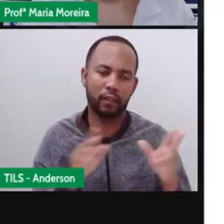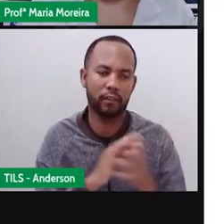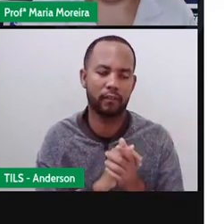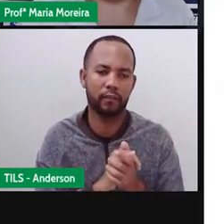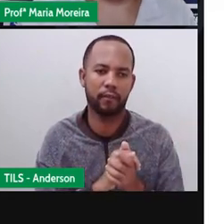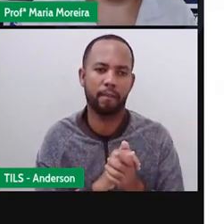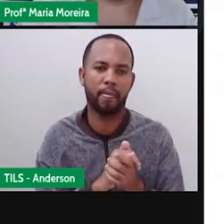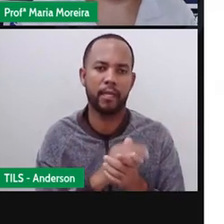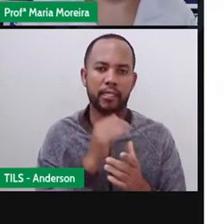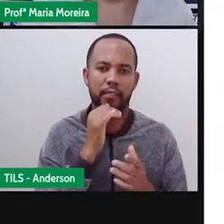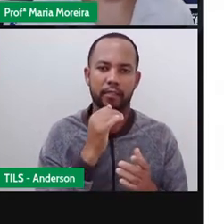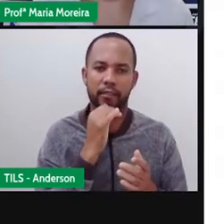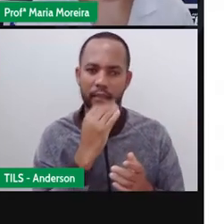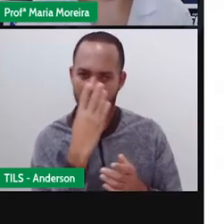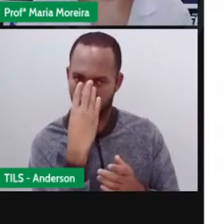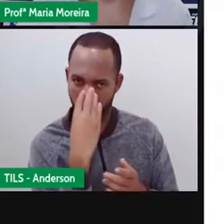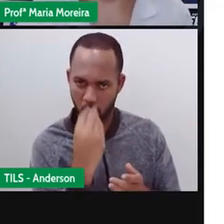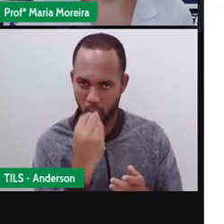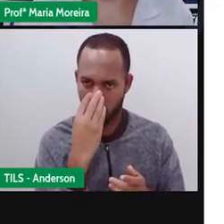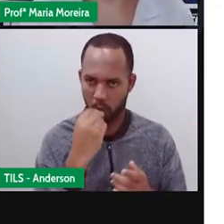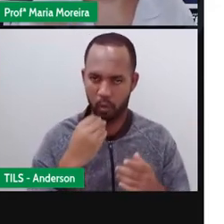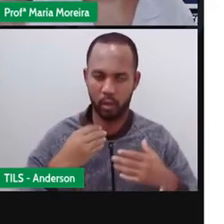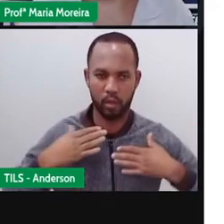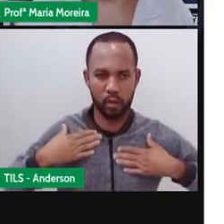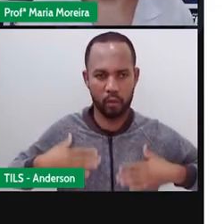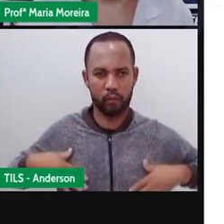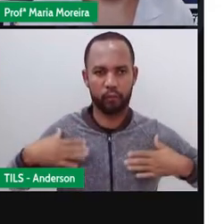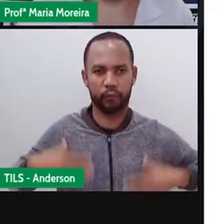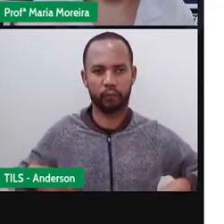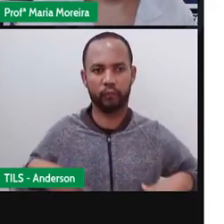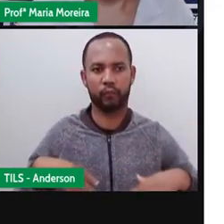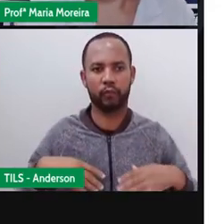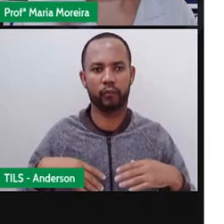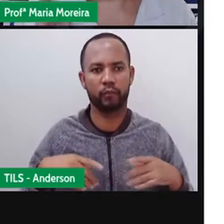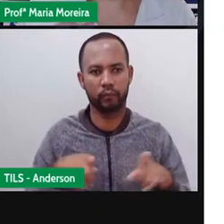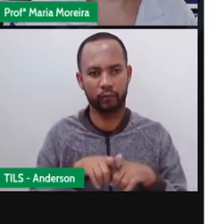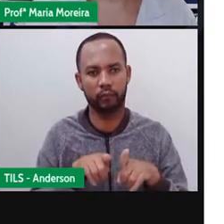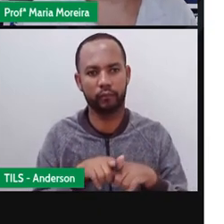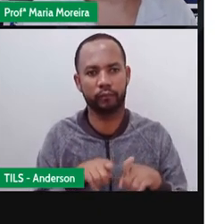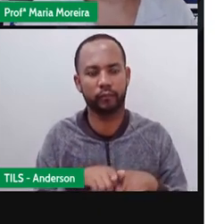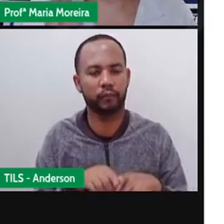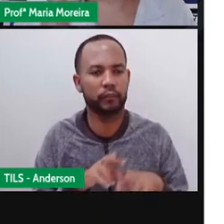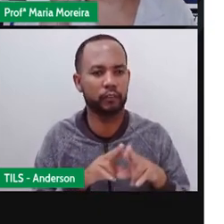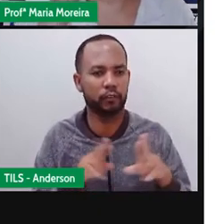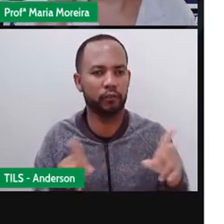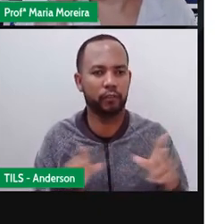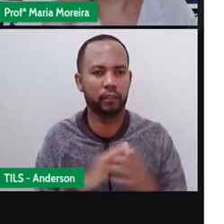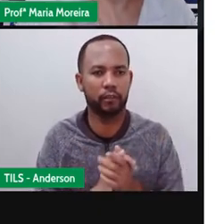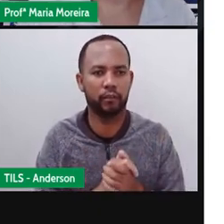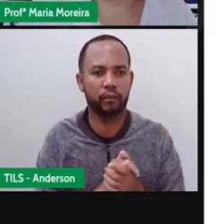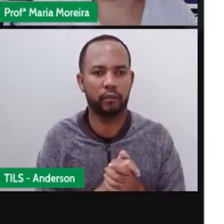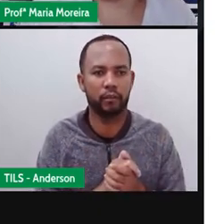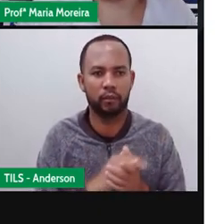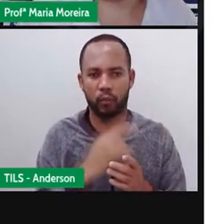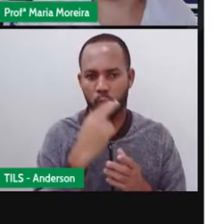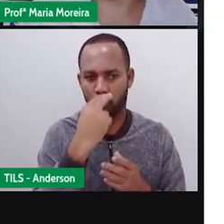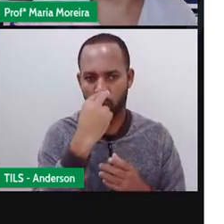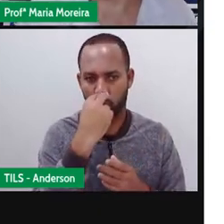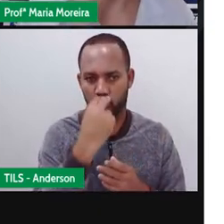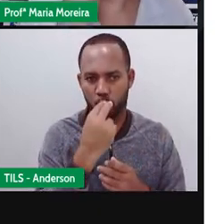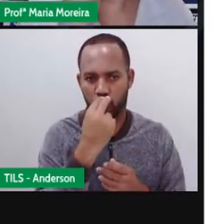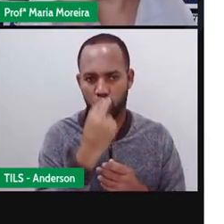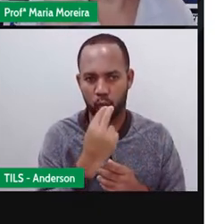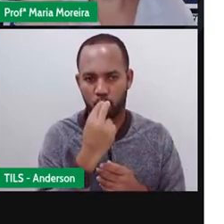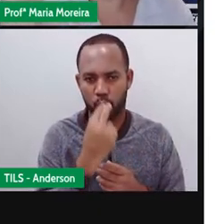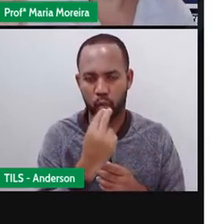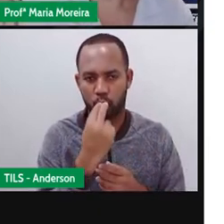isso? A raposa tem um corpo aí coberto por pelos, já a cegonha por pinas. E a cegonha tem o quê? Um bico, que fica bem